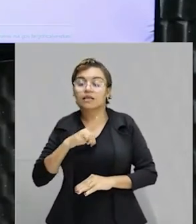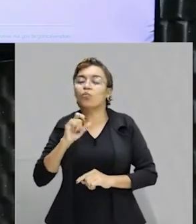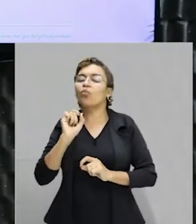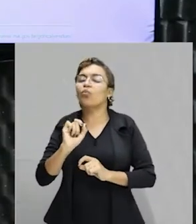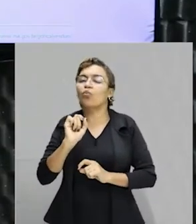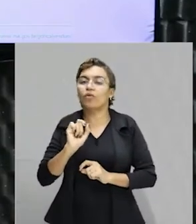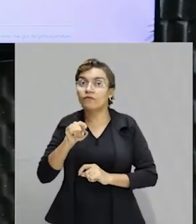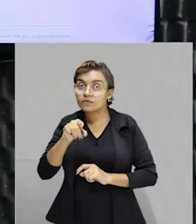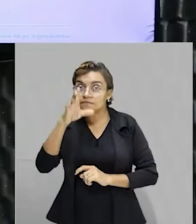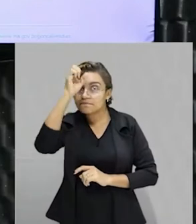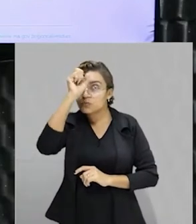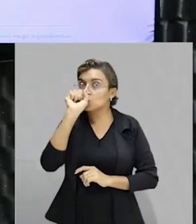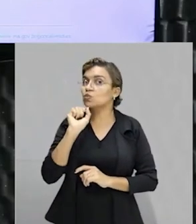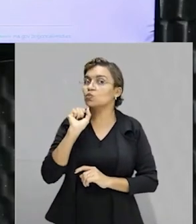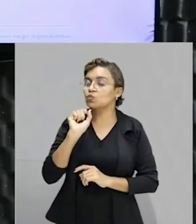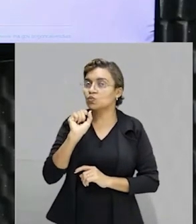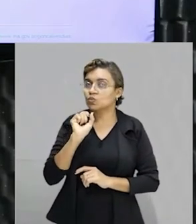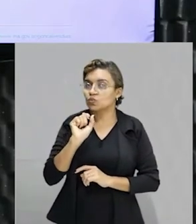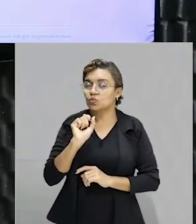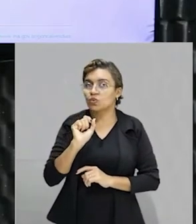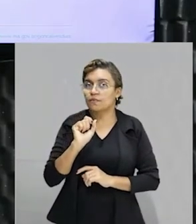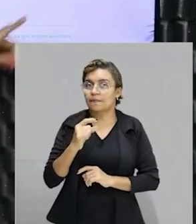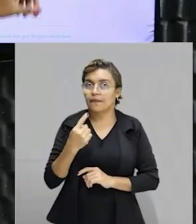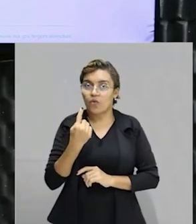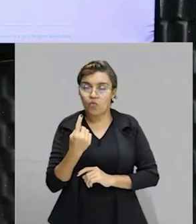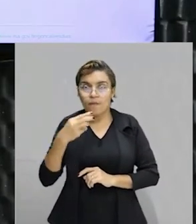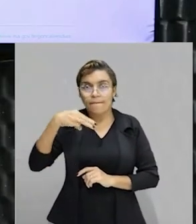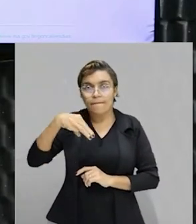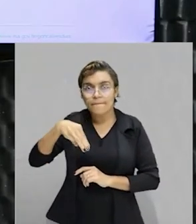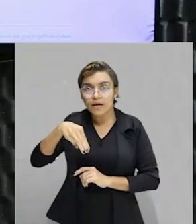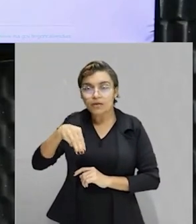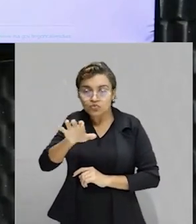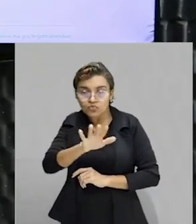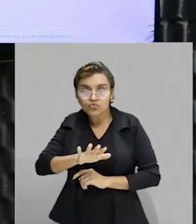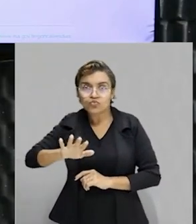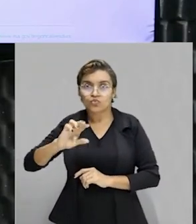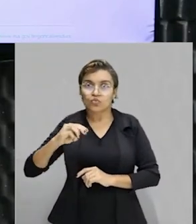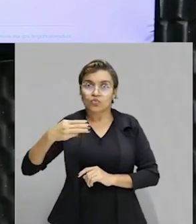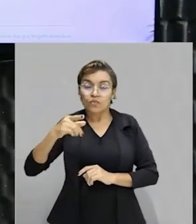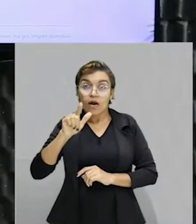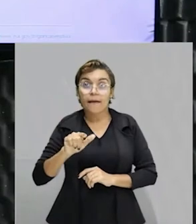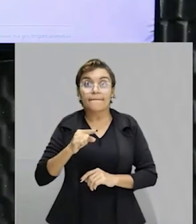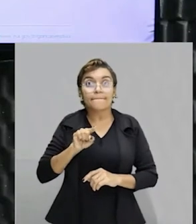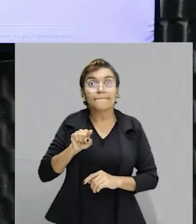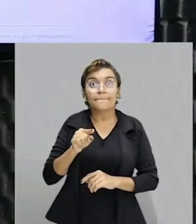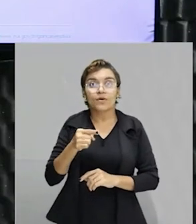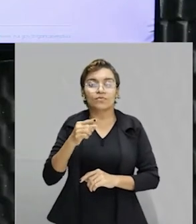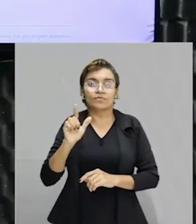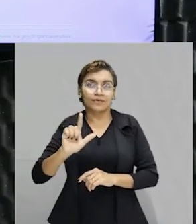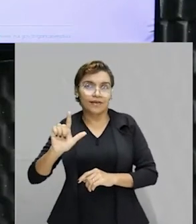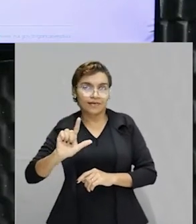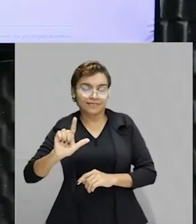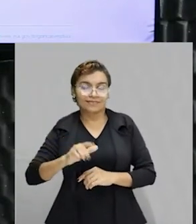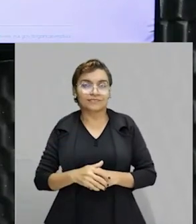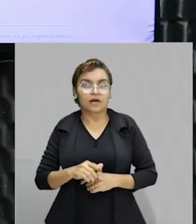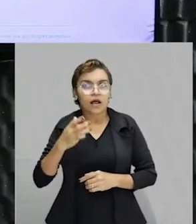as grandezas tu aprendeste que um metro cúbico corresponde a mil litros. Por que, Renata? Lembra que ele deu a